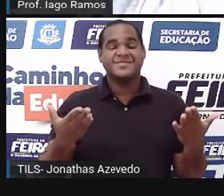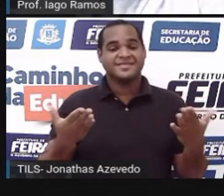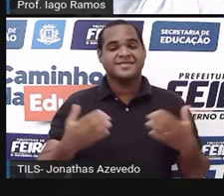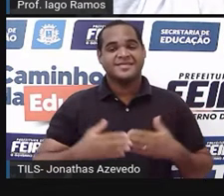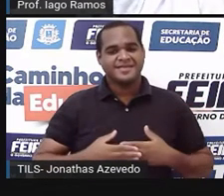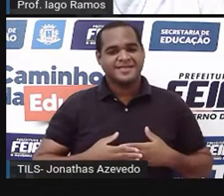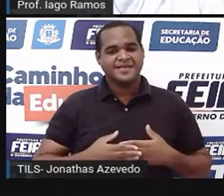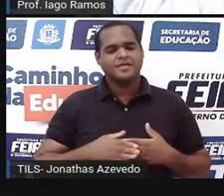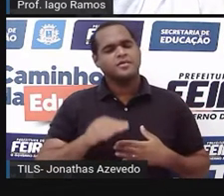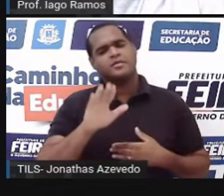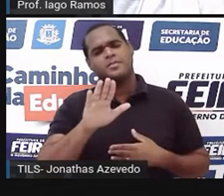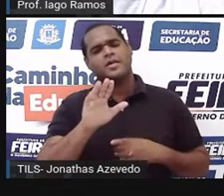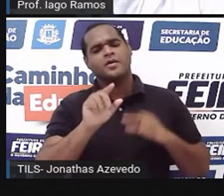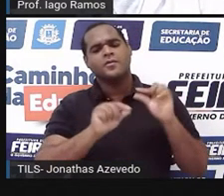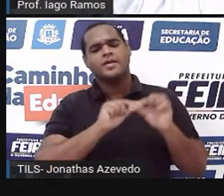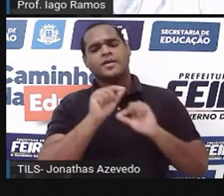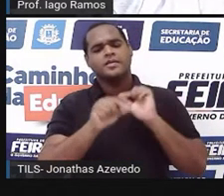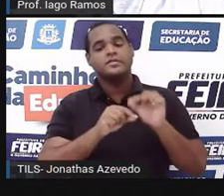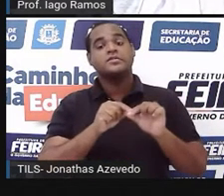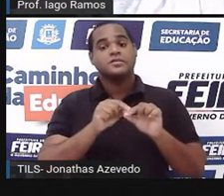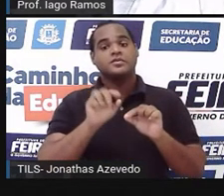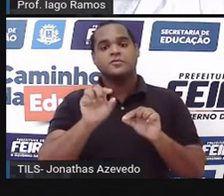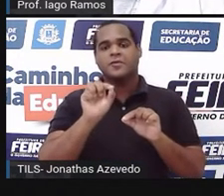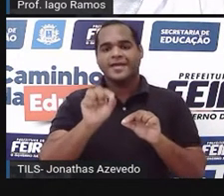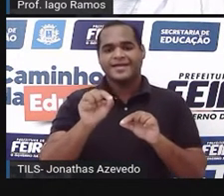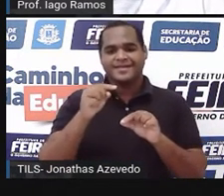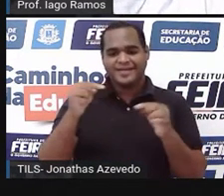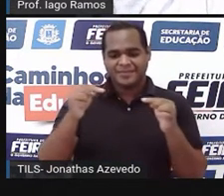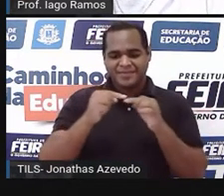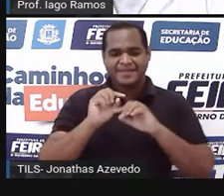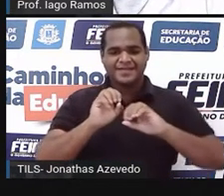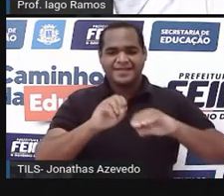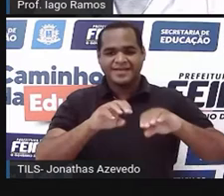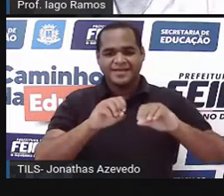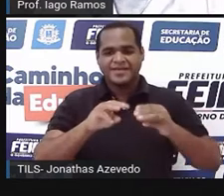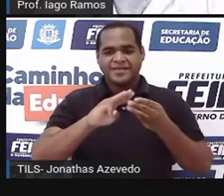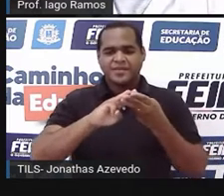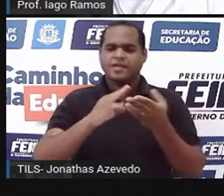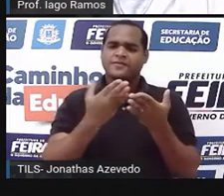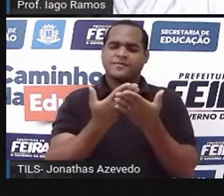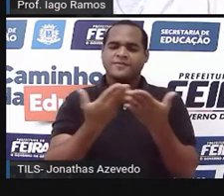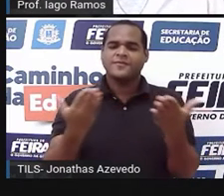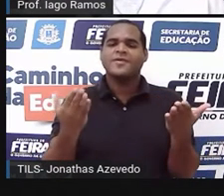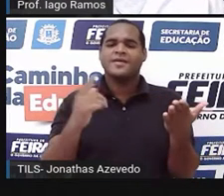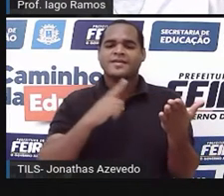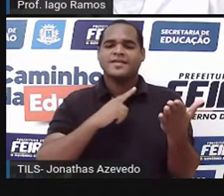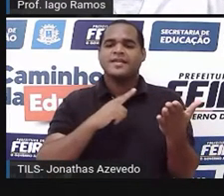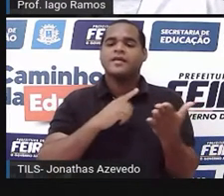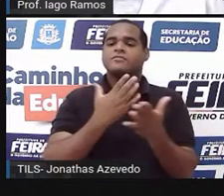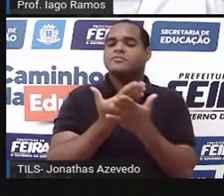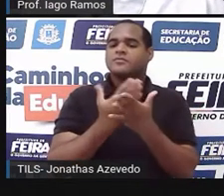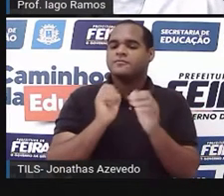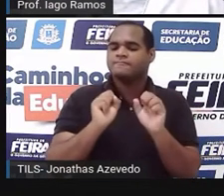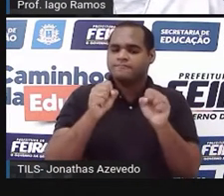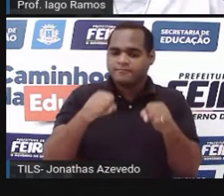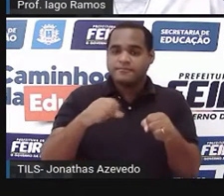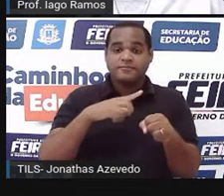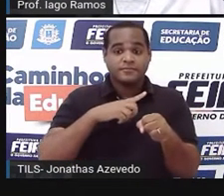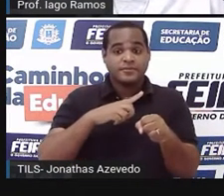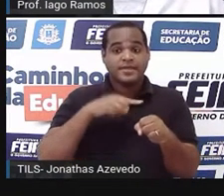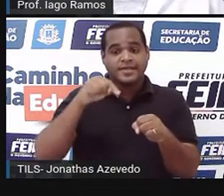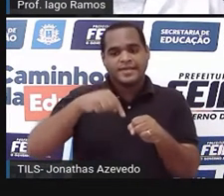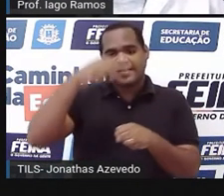Mais uma vez aula de matemática para você estudante da nossa rede